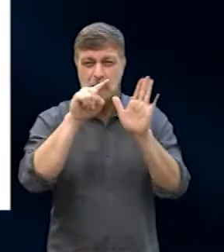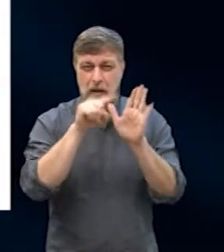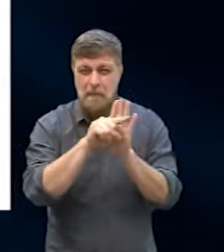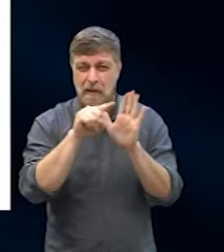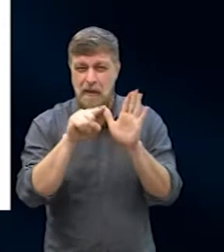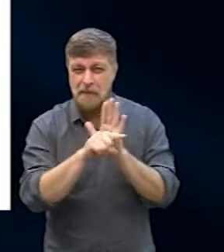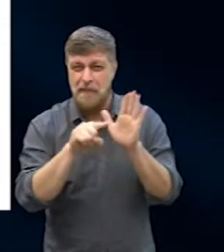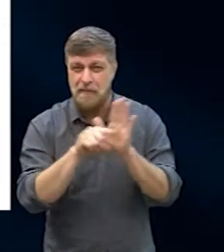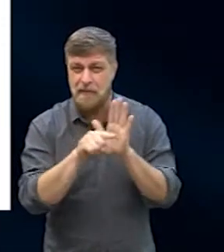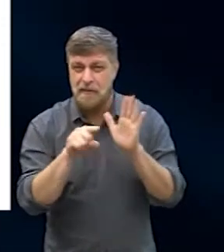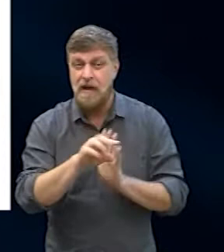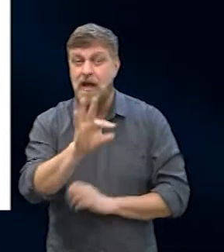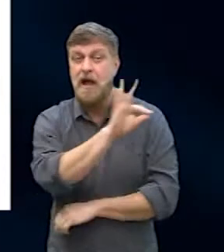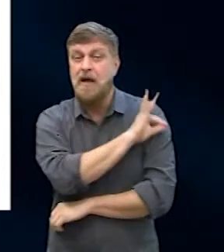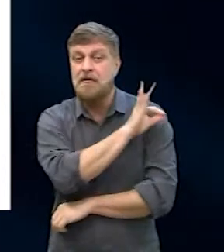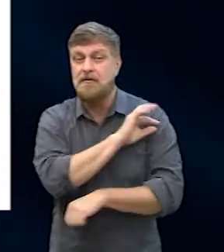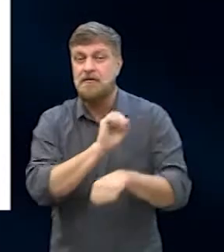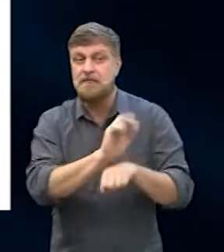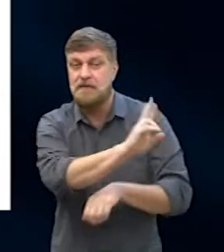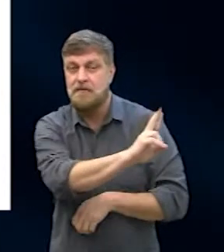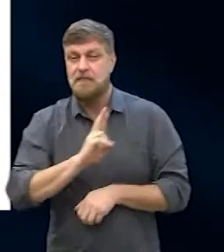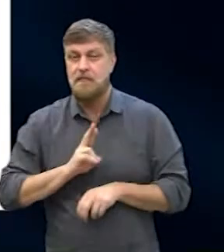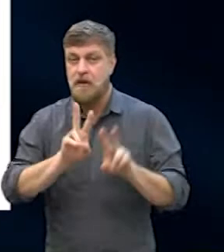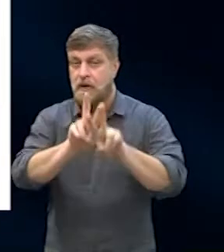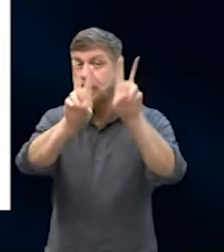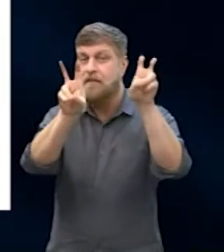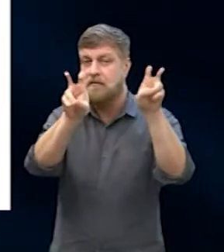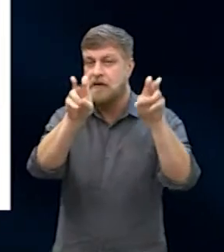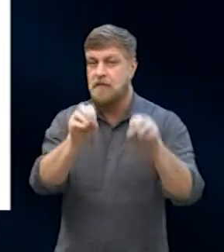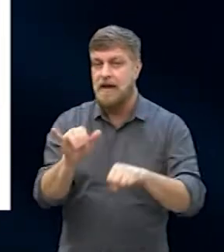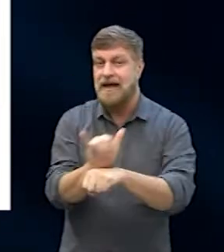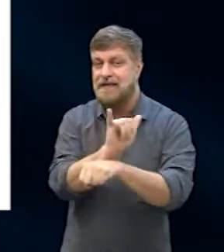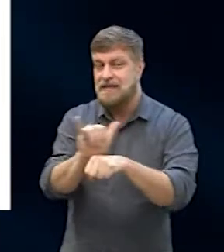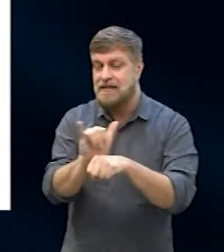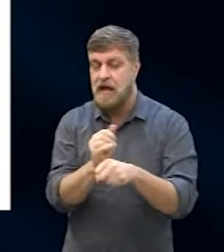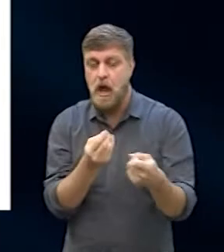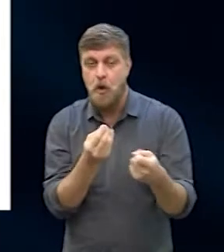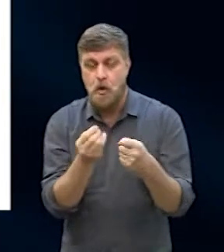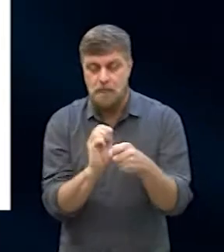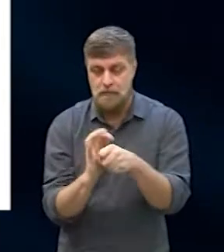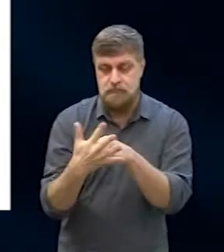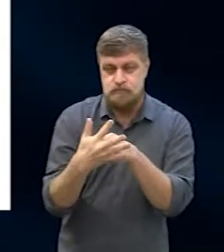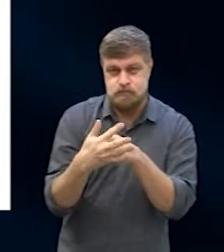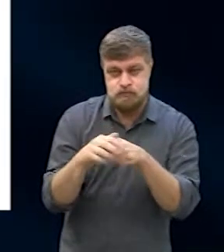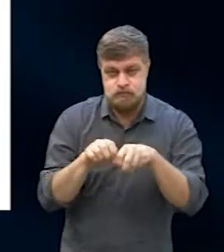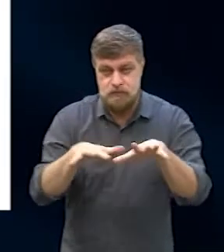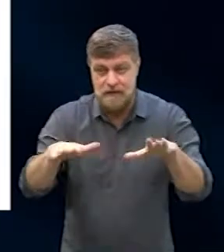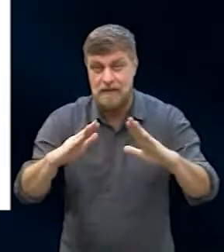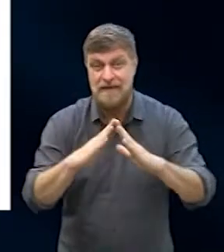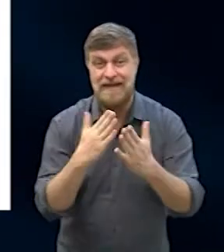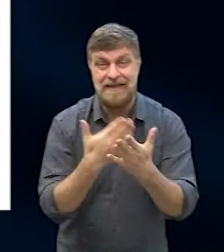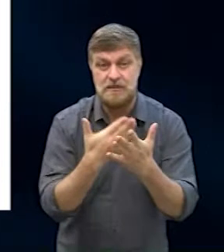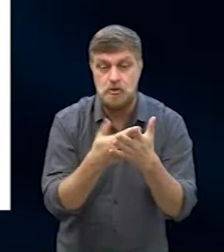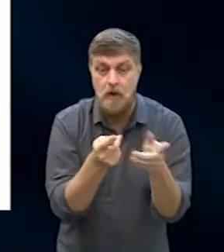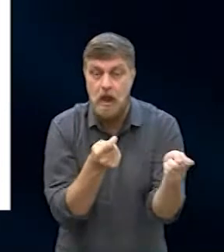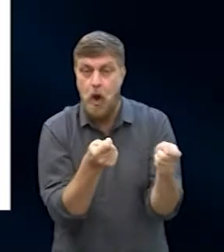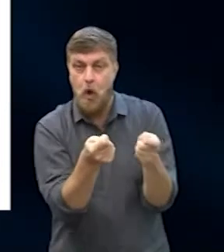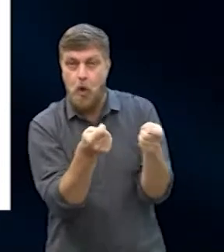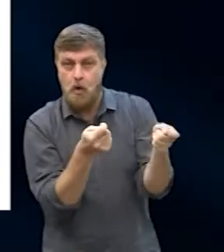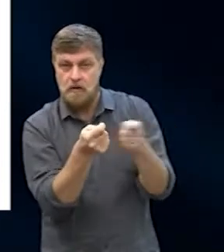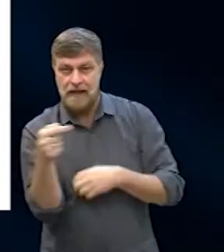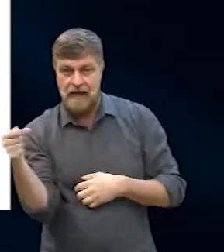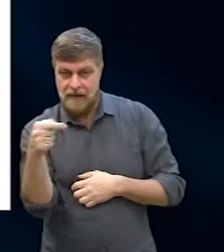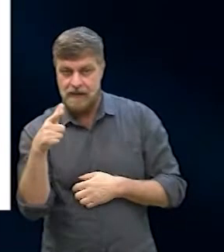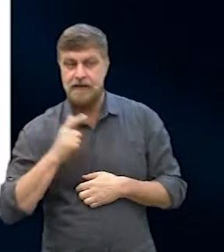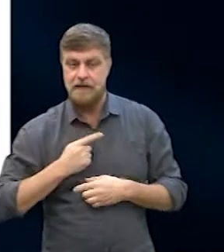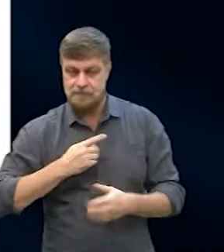perguntas direcionadas à Prefeitura de Campinas sobre os procedimentos de controle da pandemia nas escolas municipais que